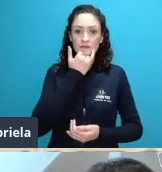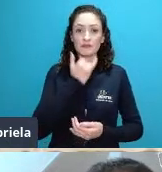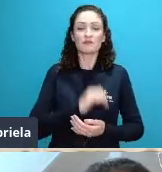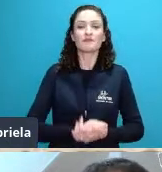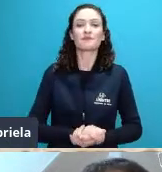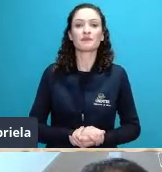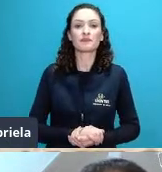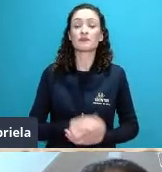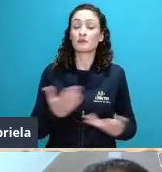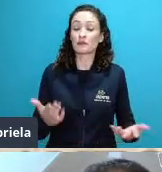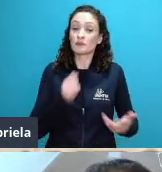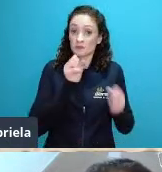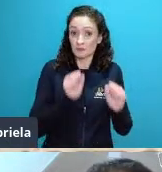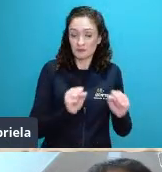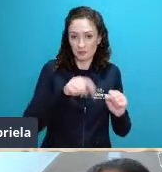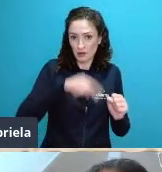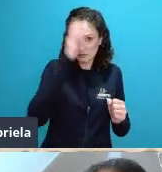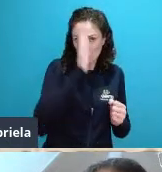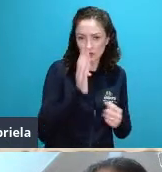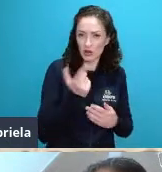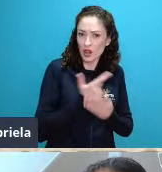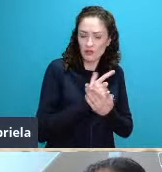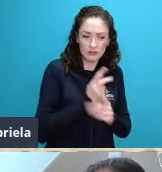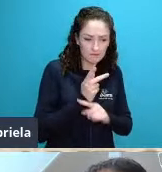seja de que se vá